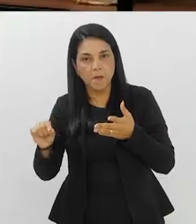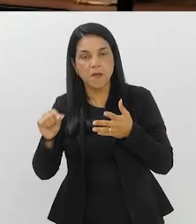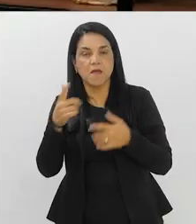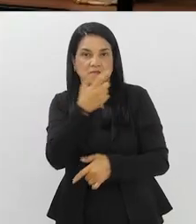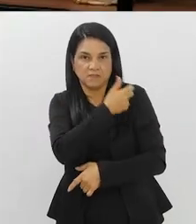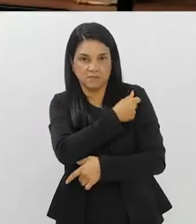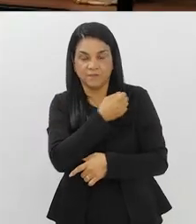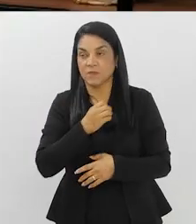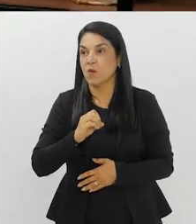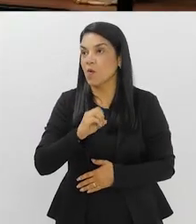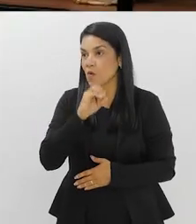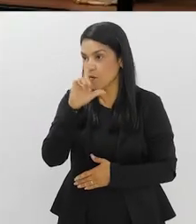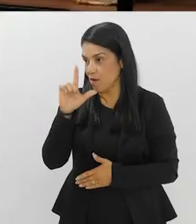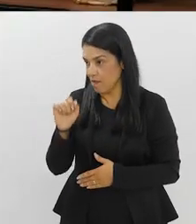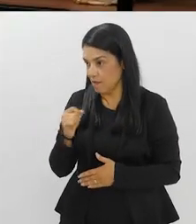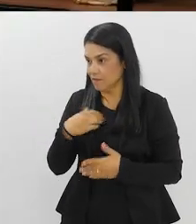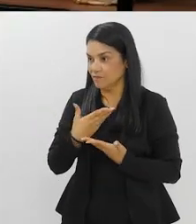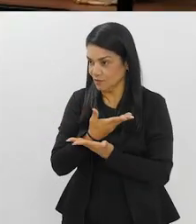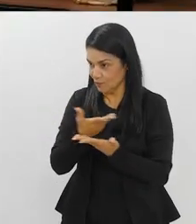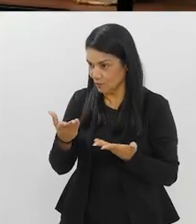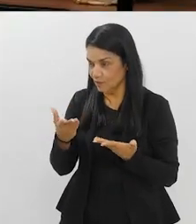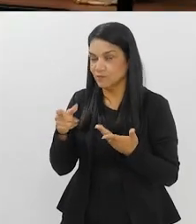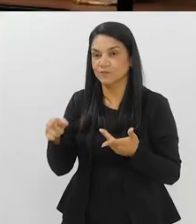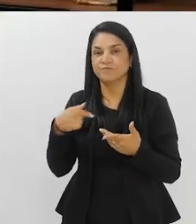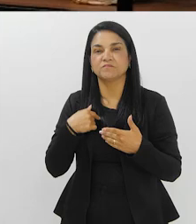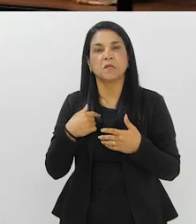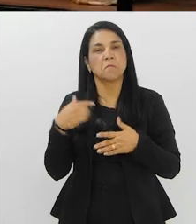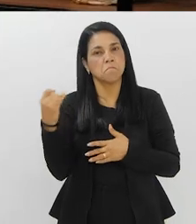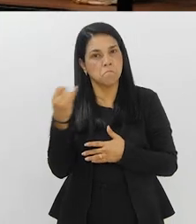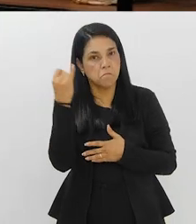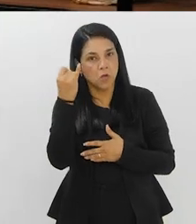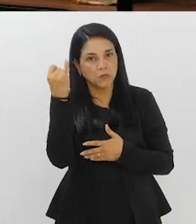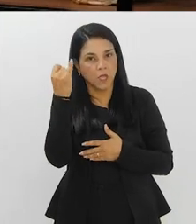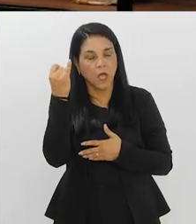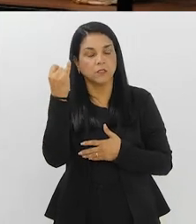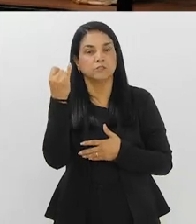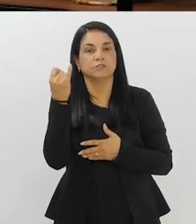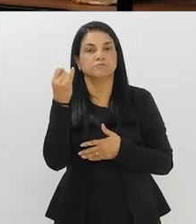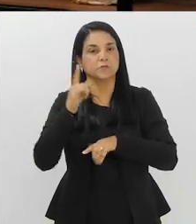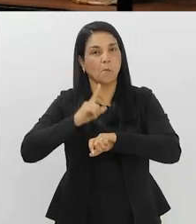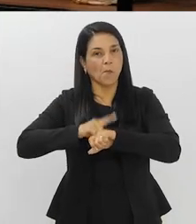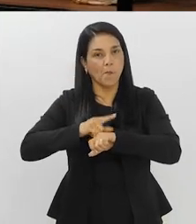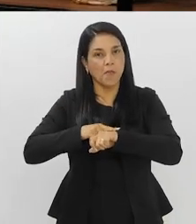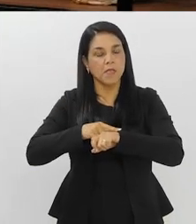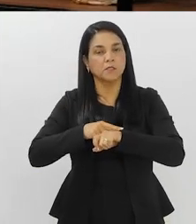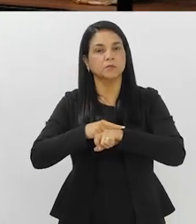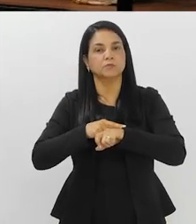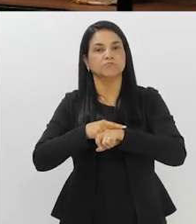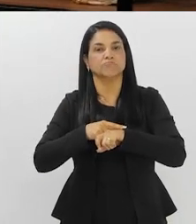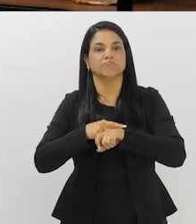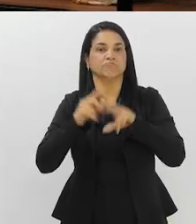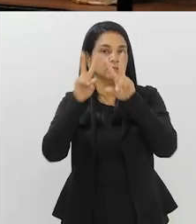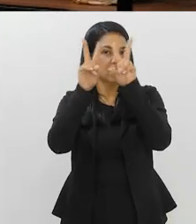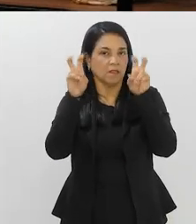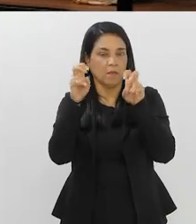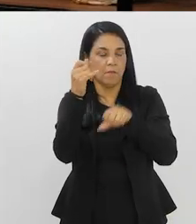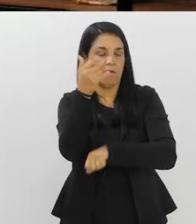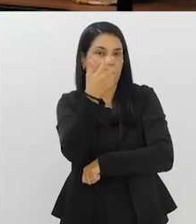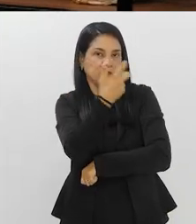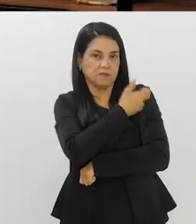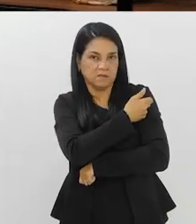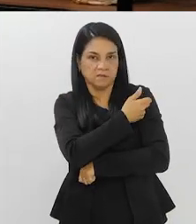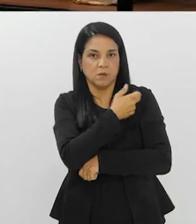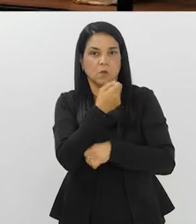cumprimento a todos. É muito importante a gente ter esse espaço para poder falar sobre vacinação, né? Historicamente a gente